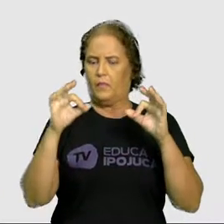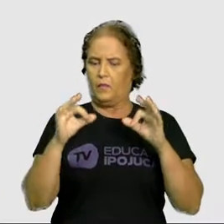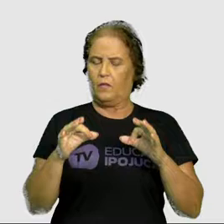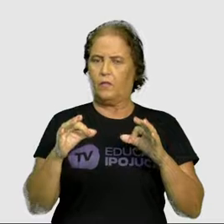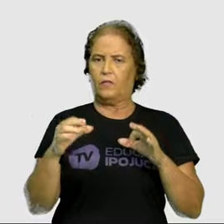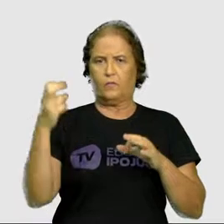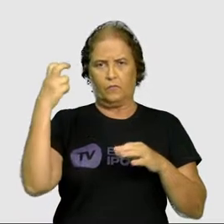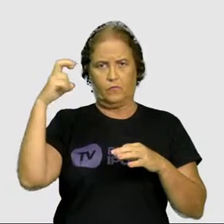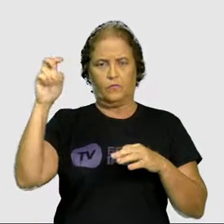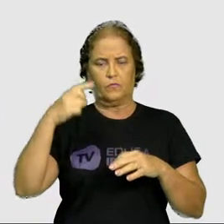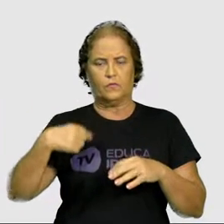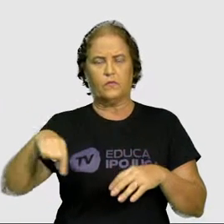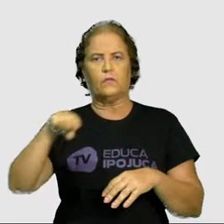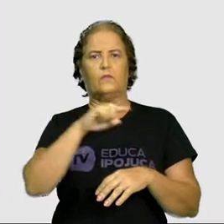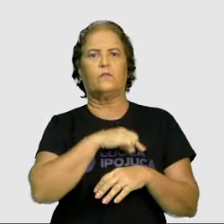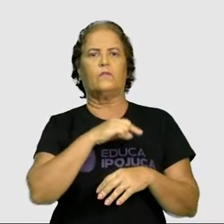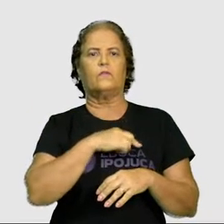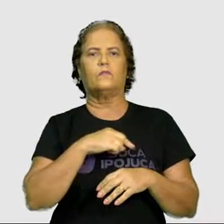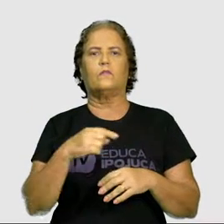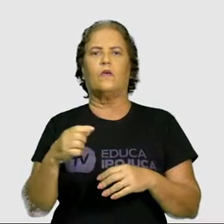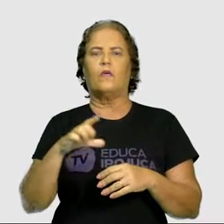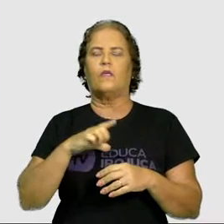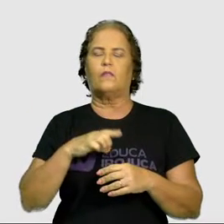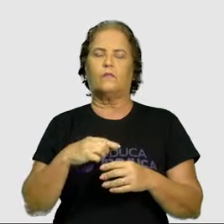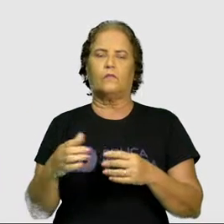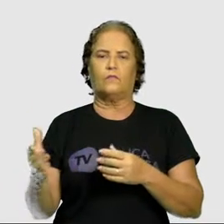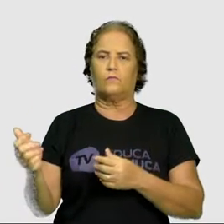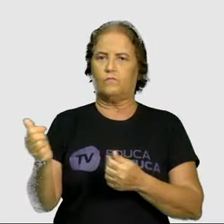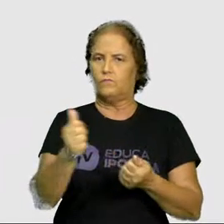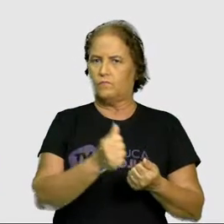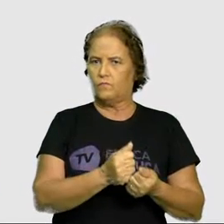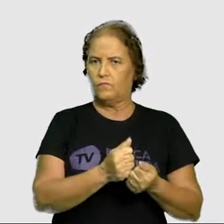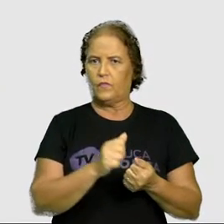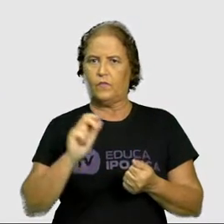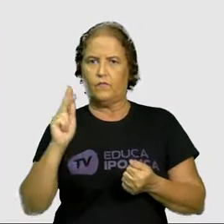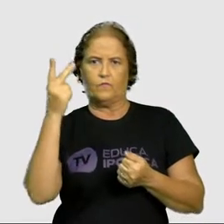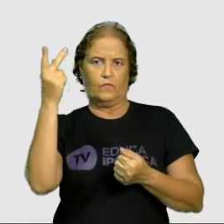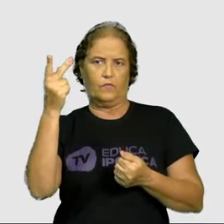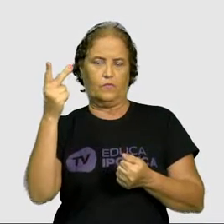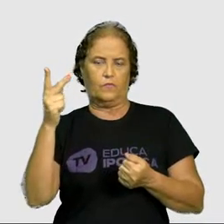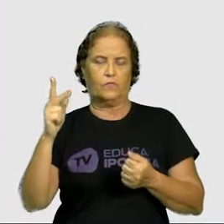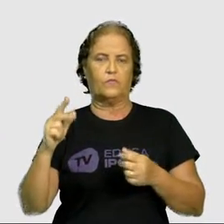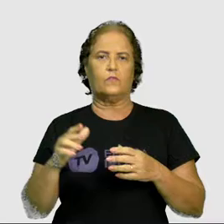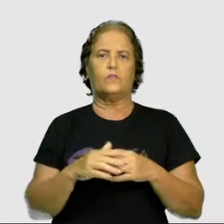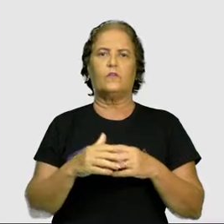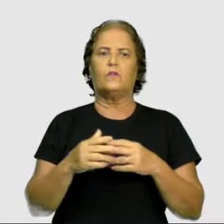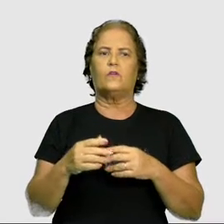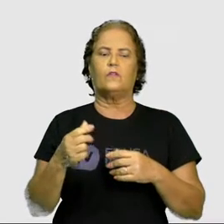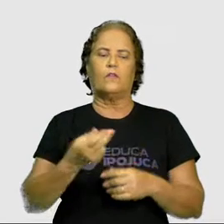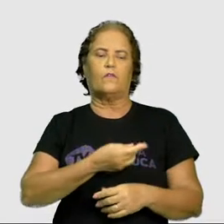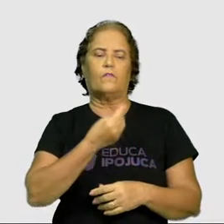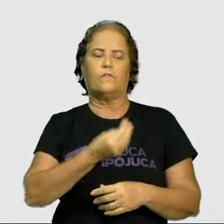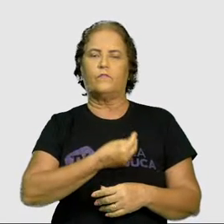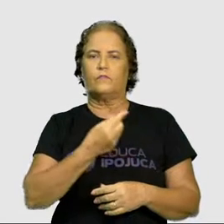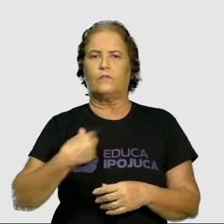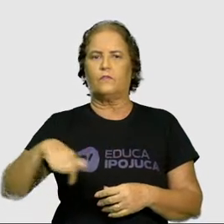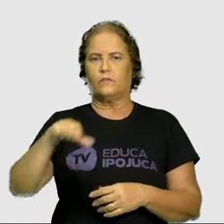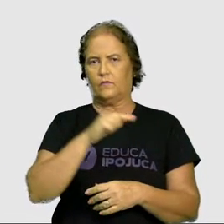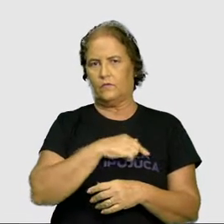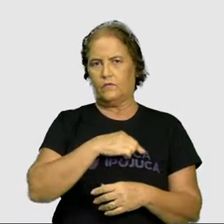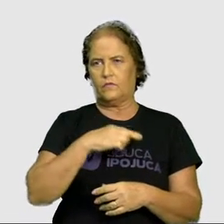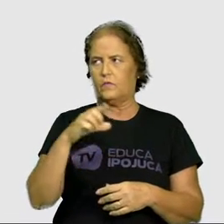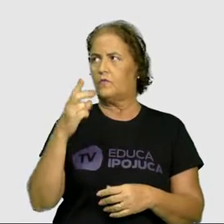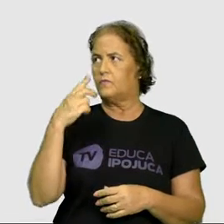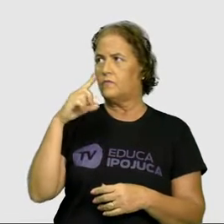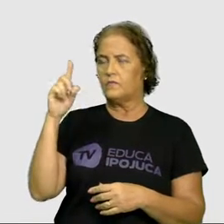nossa cultura. Agrega valores e virtudes à nossa vida. Observando aqui, a gente tem a árvore e